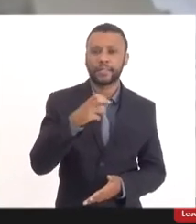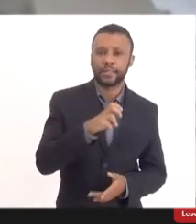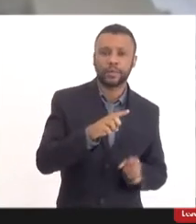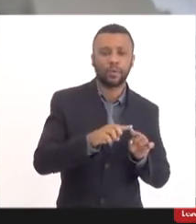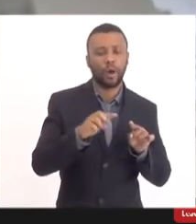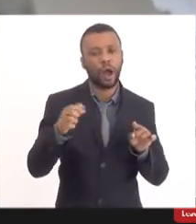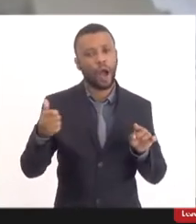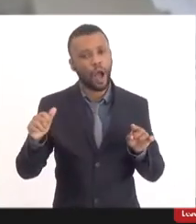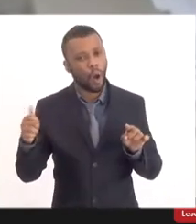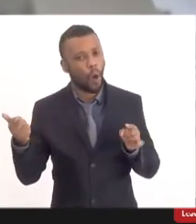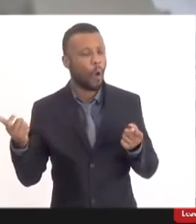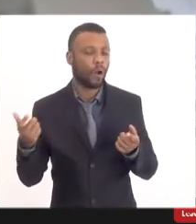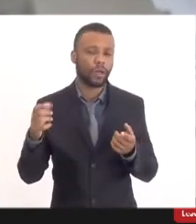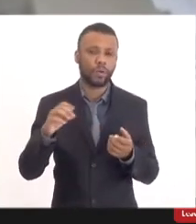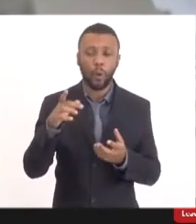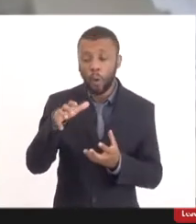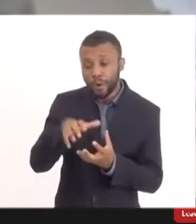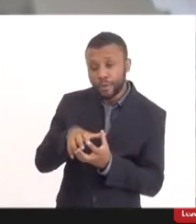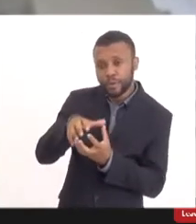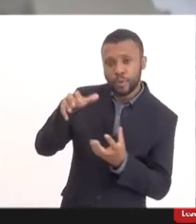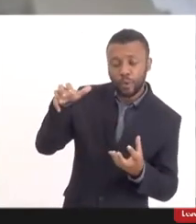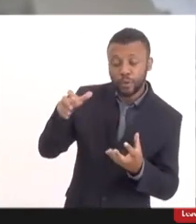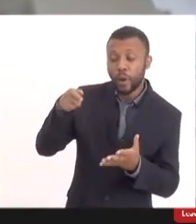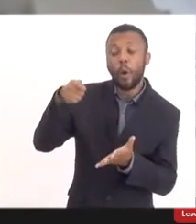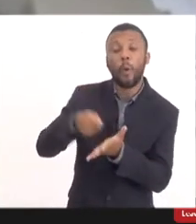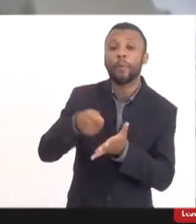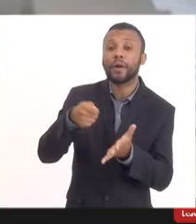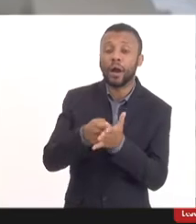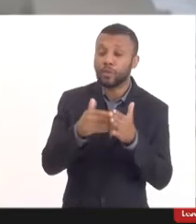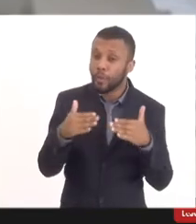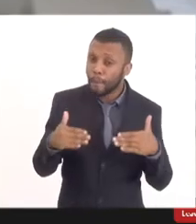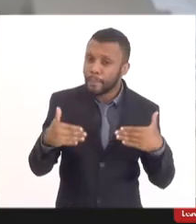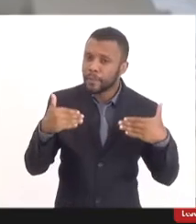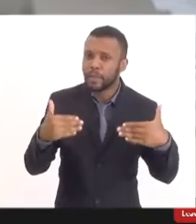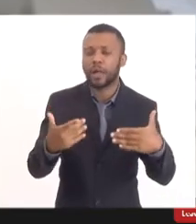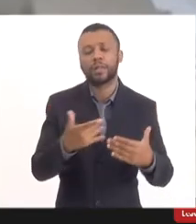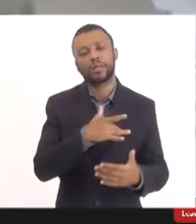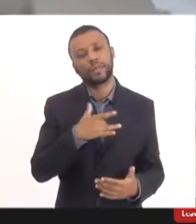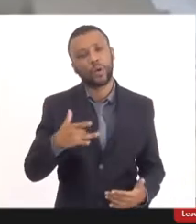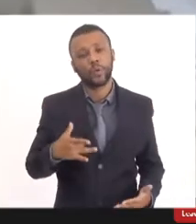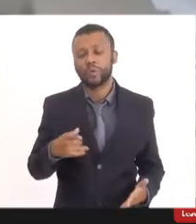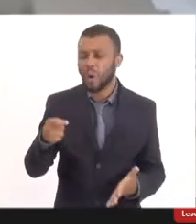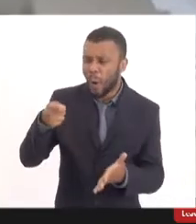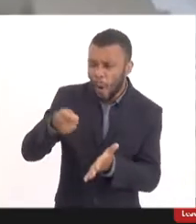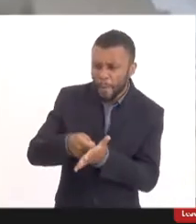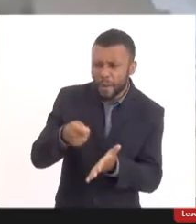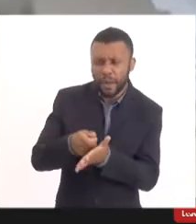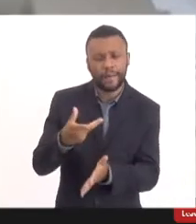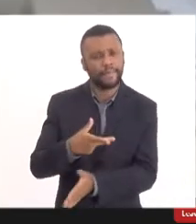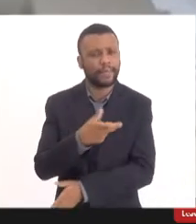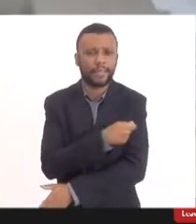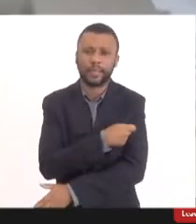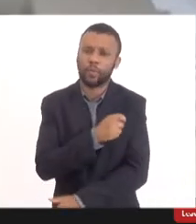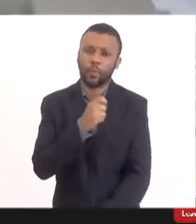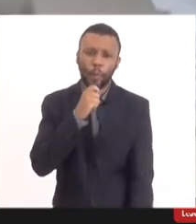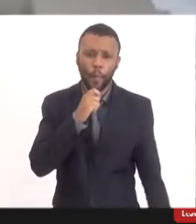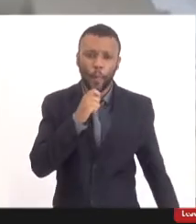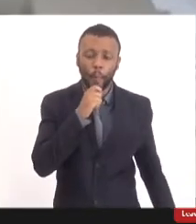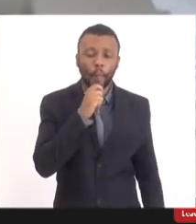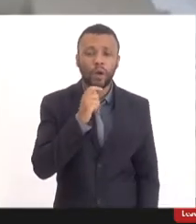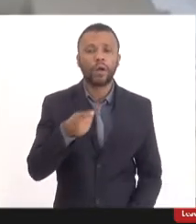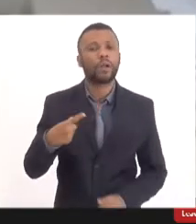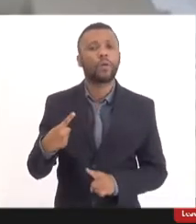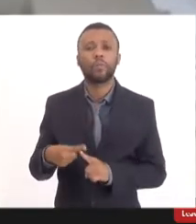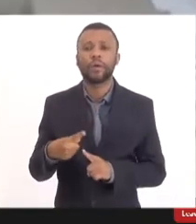desde o idoso até a criança, o Ministério da Saúde não obriga a vacinação da COVID-19, justamente por ela não estar